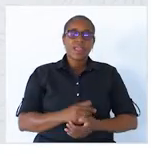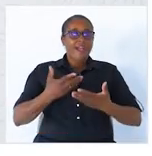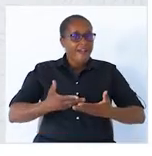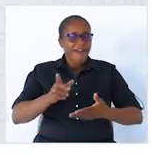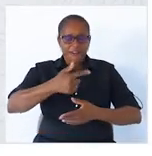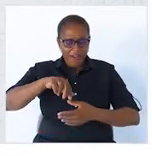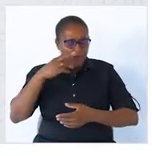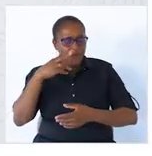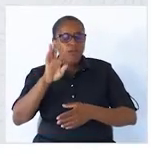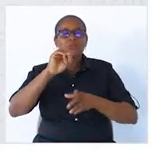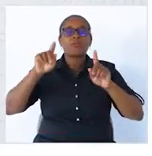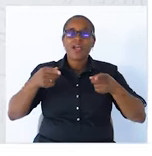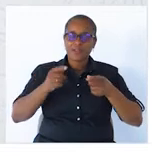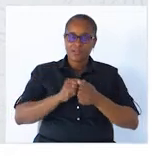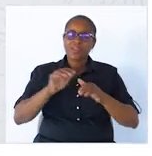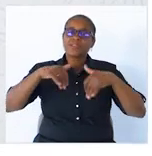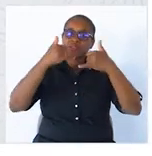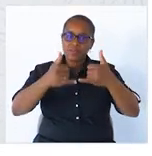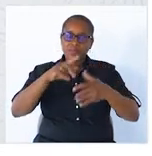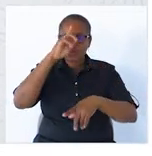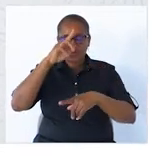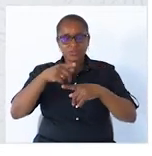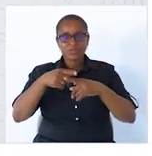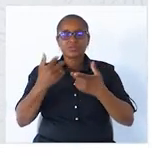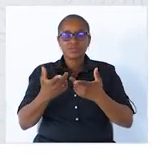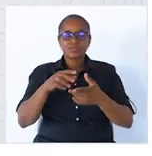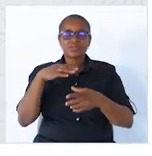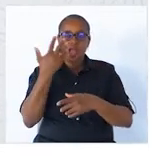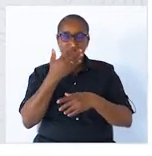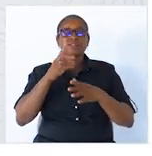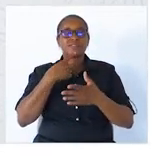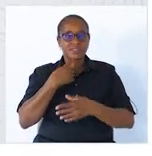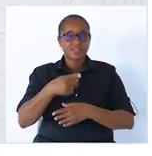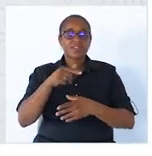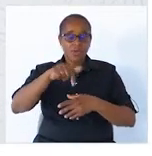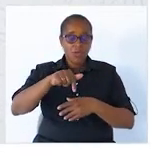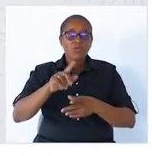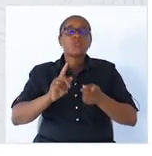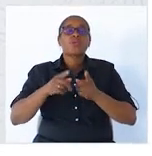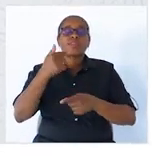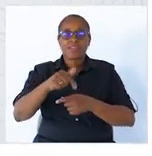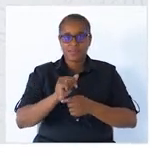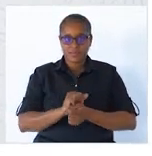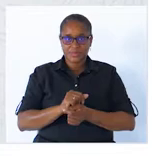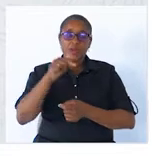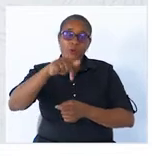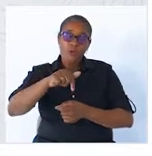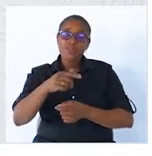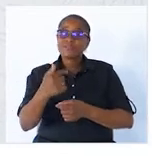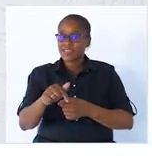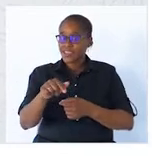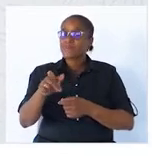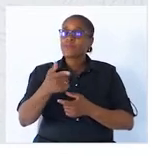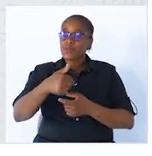Agora vamos ver o sumário, depois os objetivos da aula, certo? Então, para hoje, o que é que nós temos? Para hoje, nós